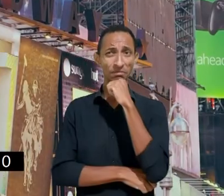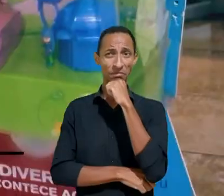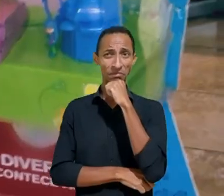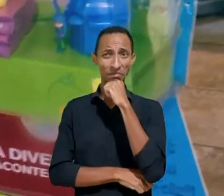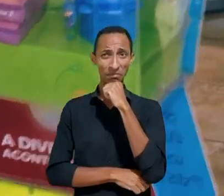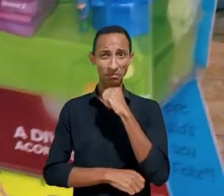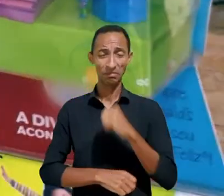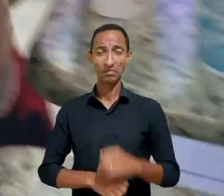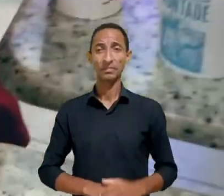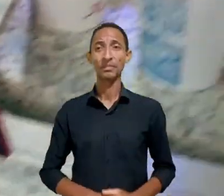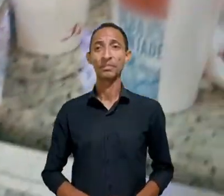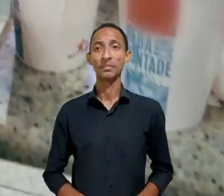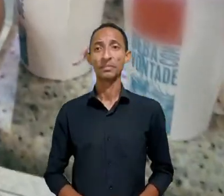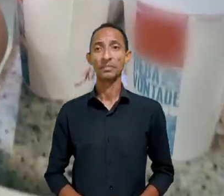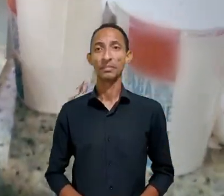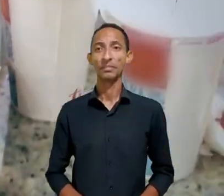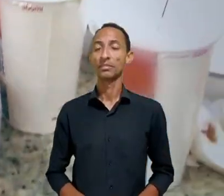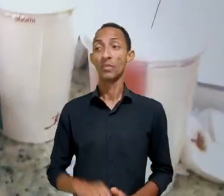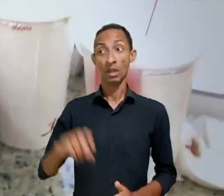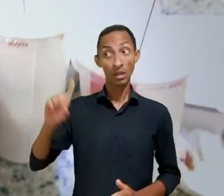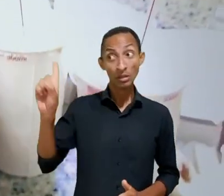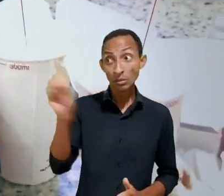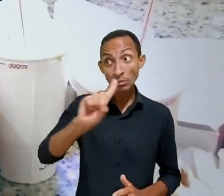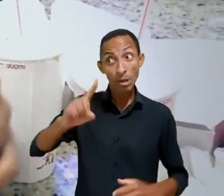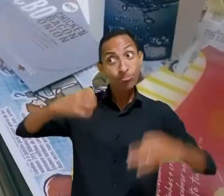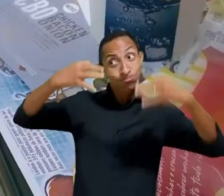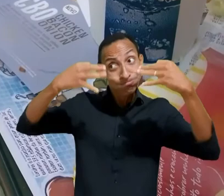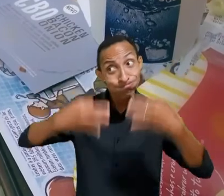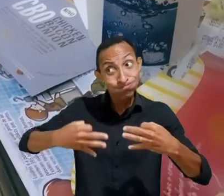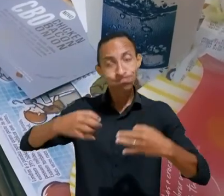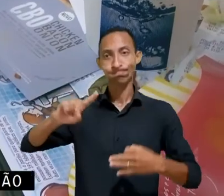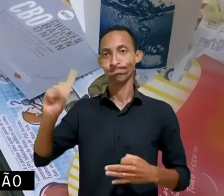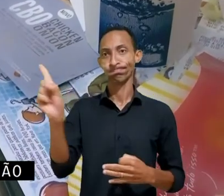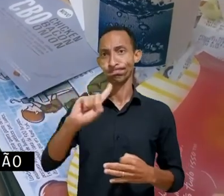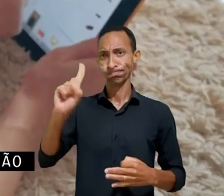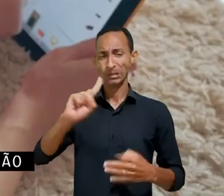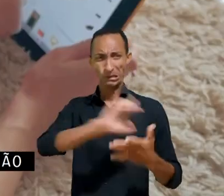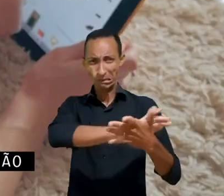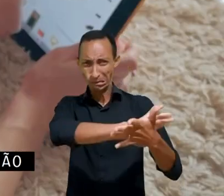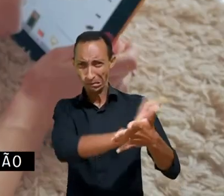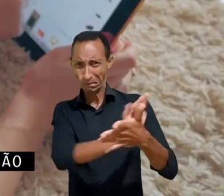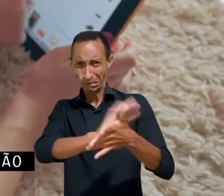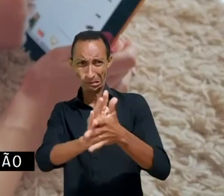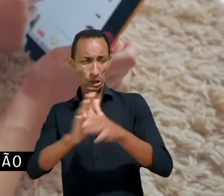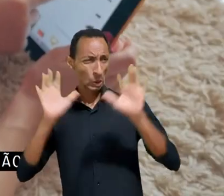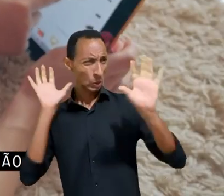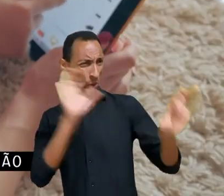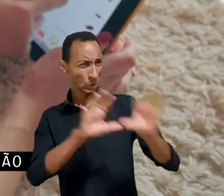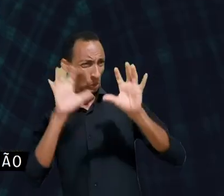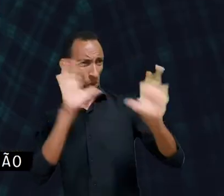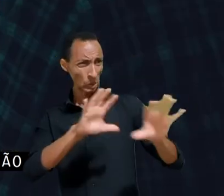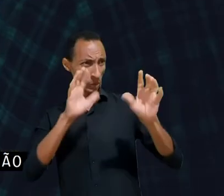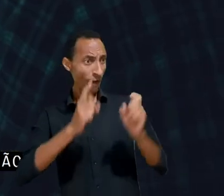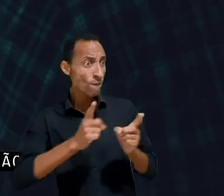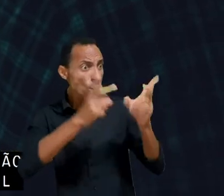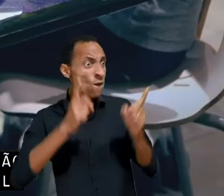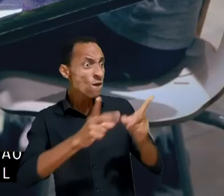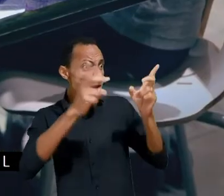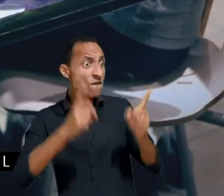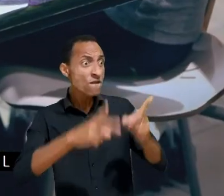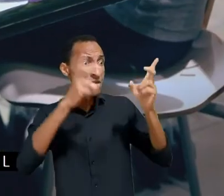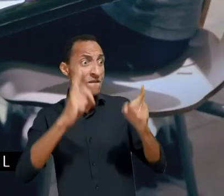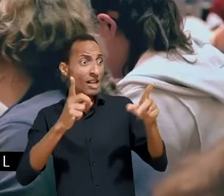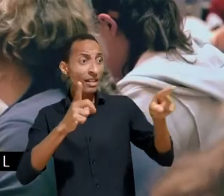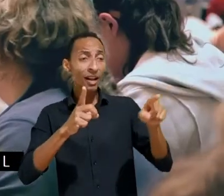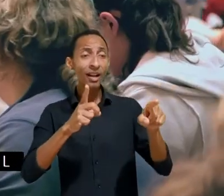não isso não é justo a exploração comercial infantil se aproveita da hiper vulnerabilidade da criança e